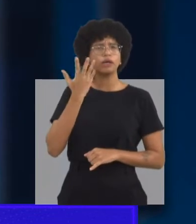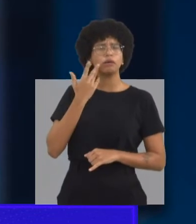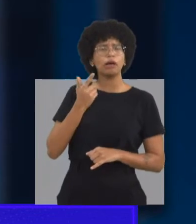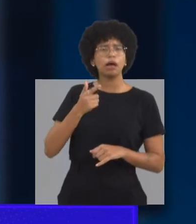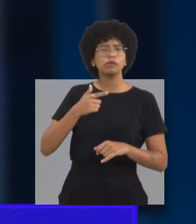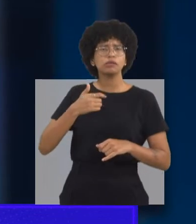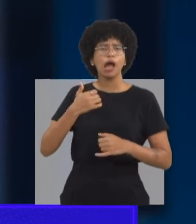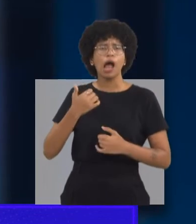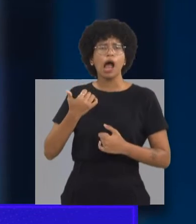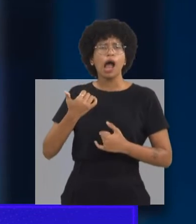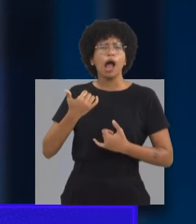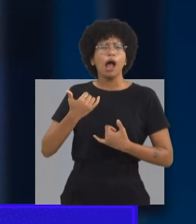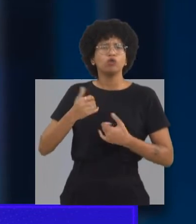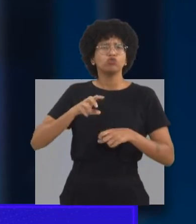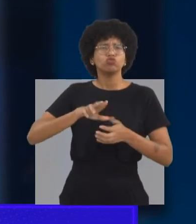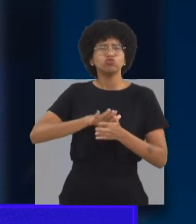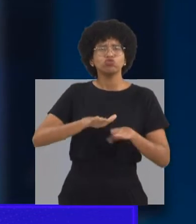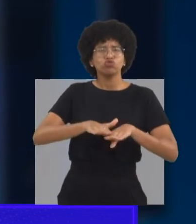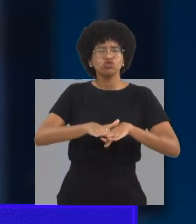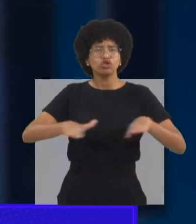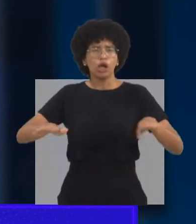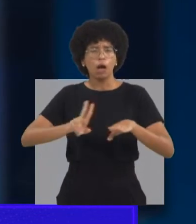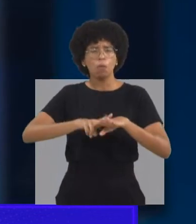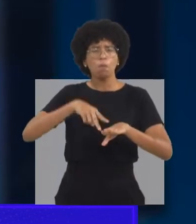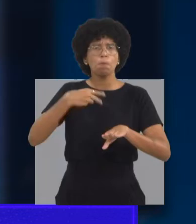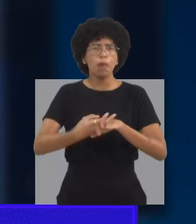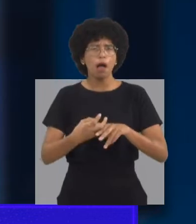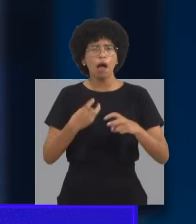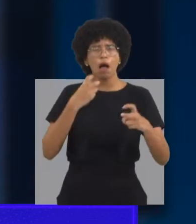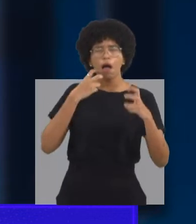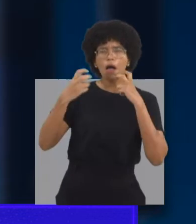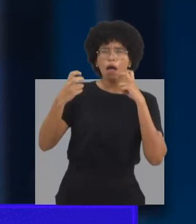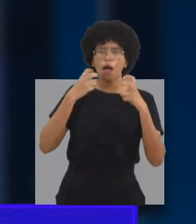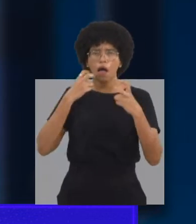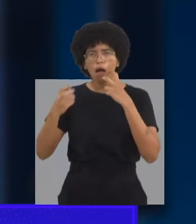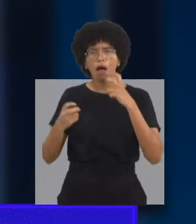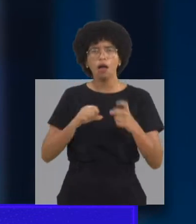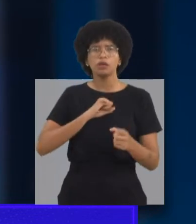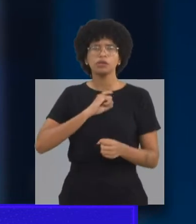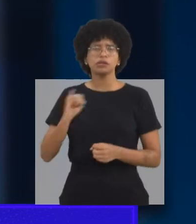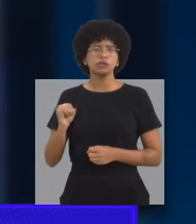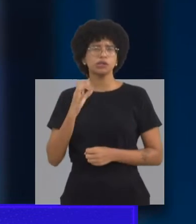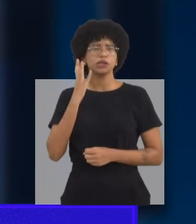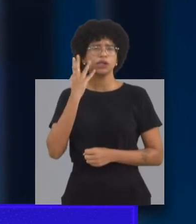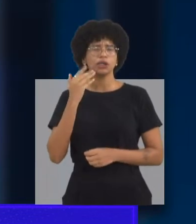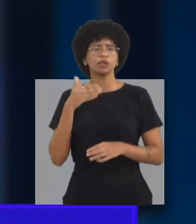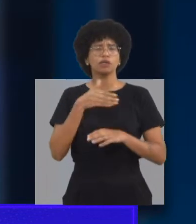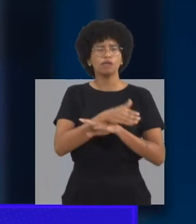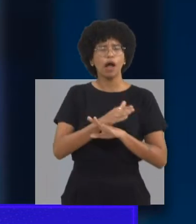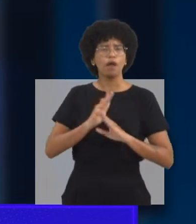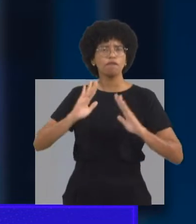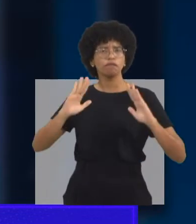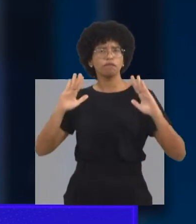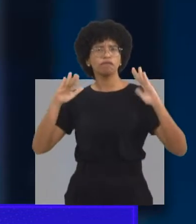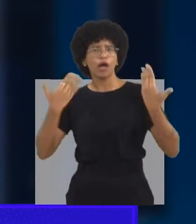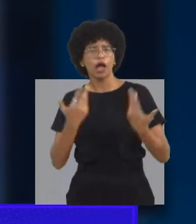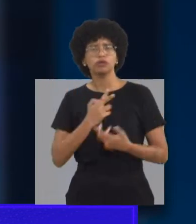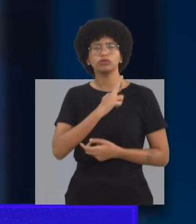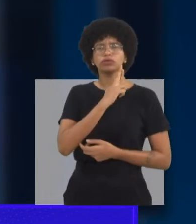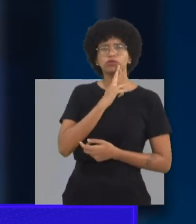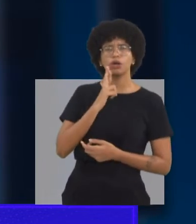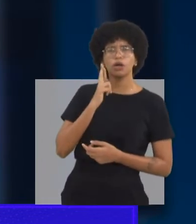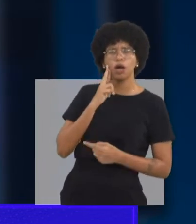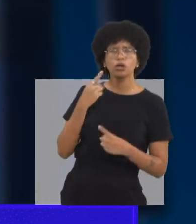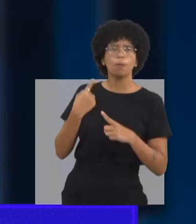do autismo. Quanto mais a gente informar, melhor vai ser a recepção, melhor o entendimento. Então, você está em uma